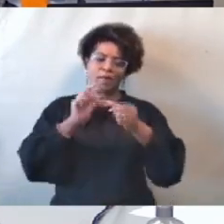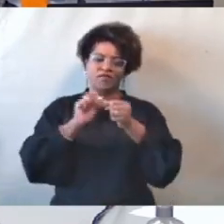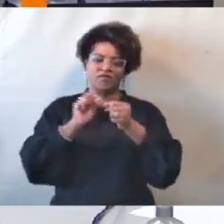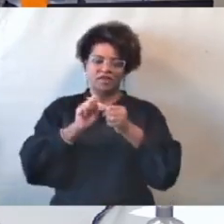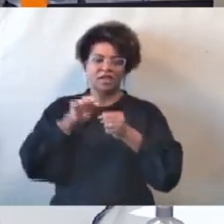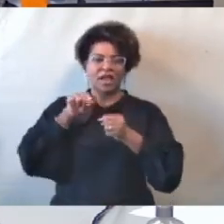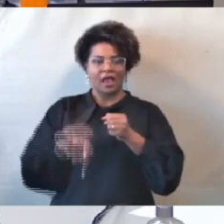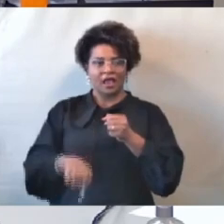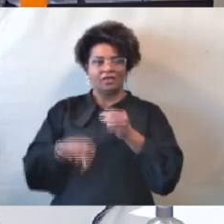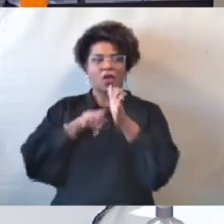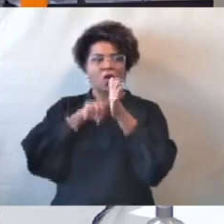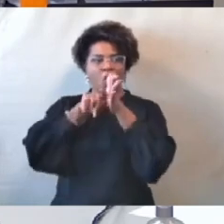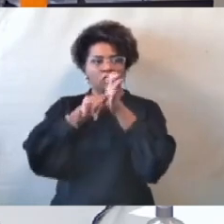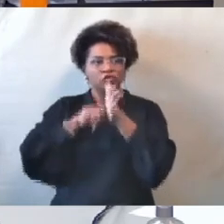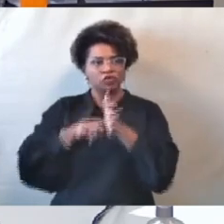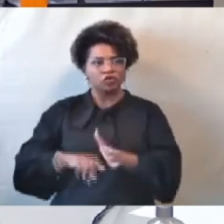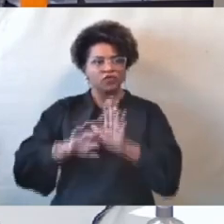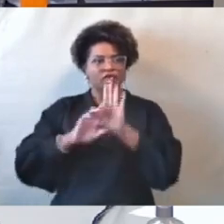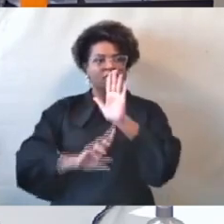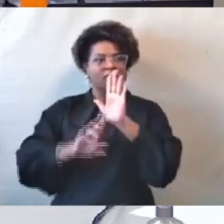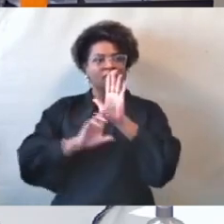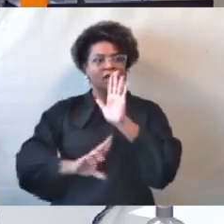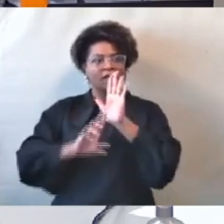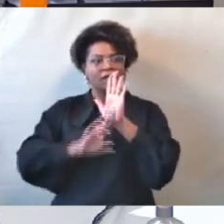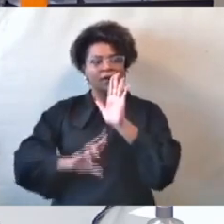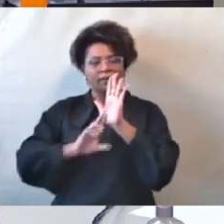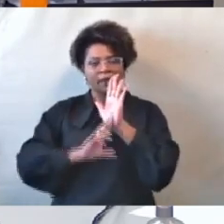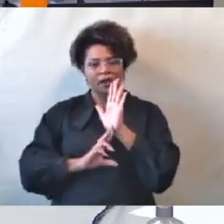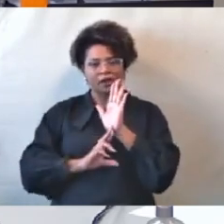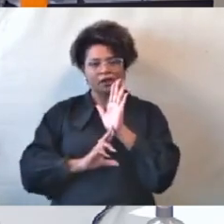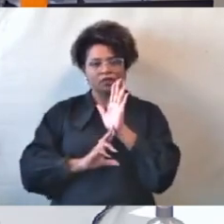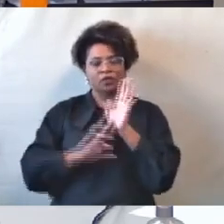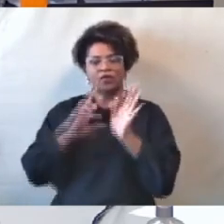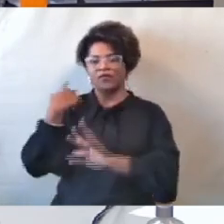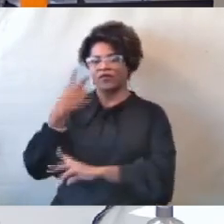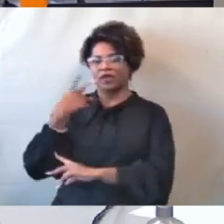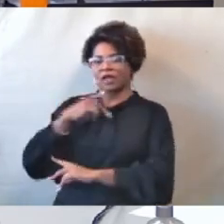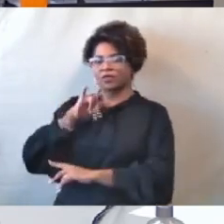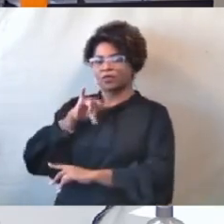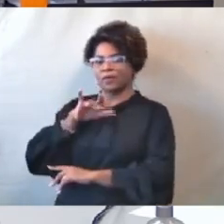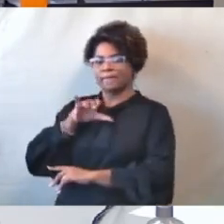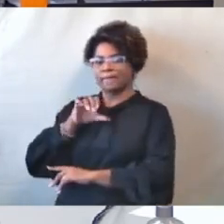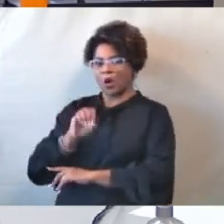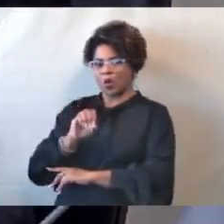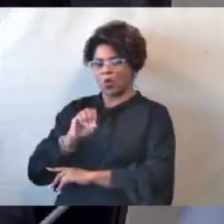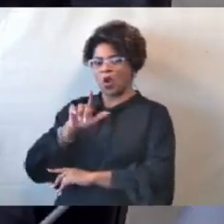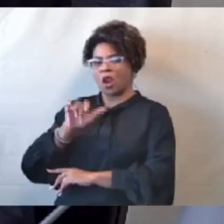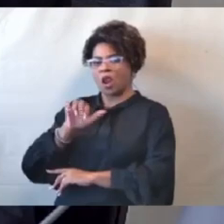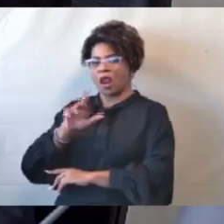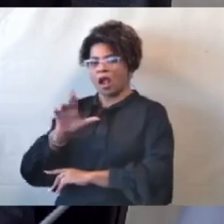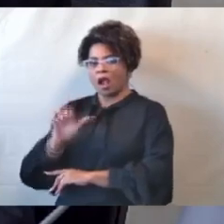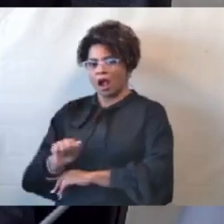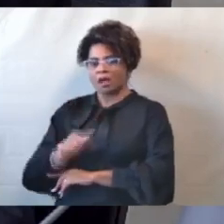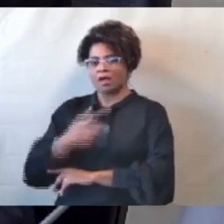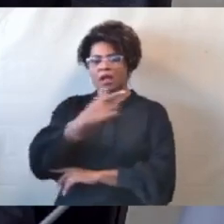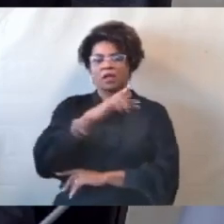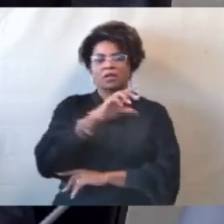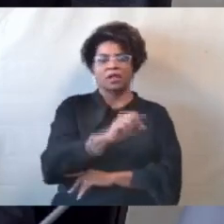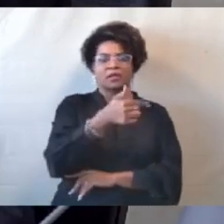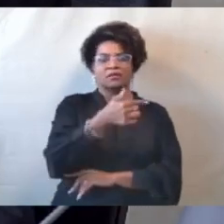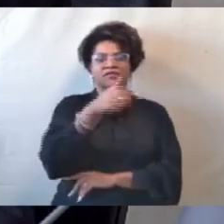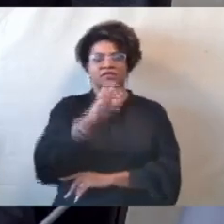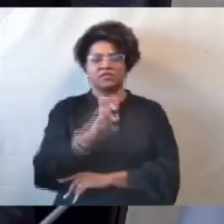a requerimento do vereador Braulio Lara, requerimento 10.25.2024,